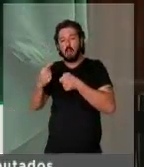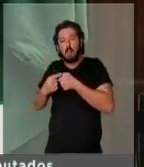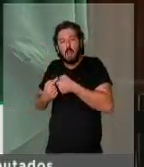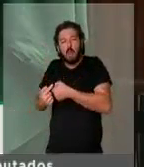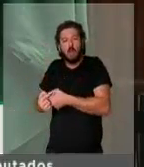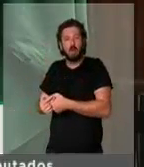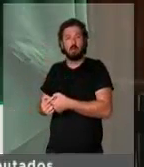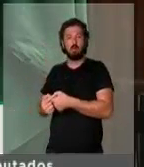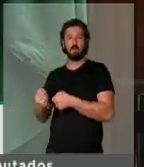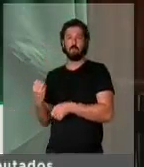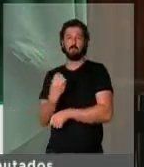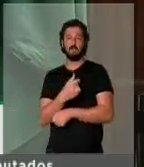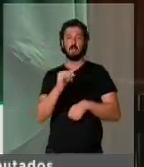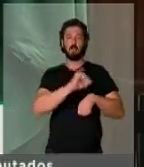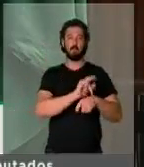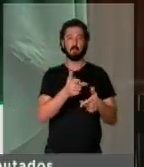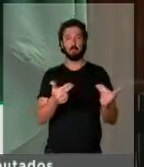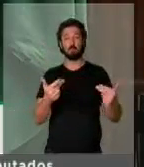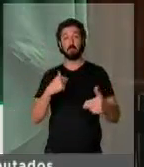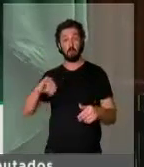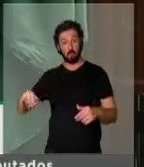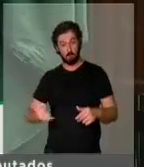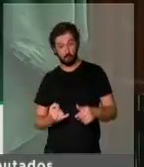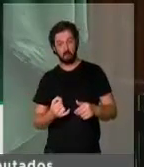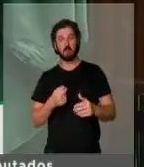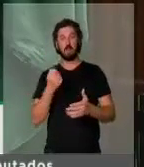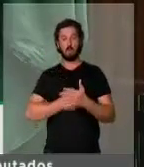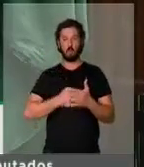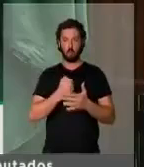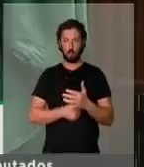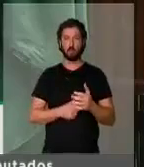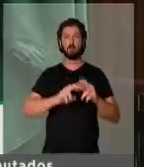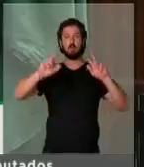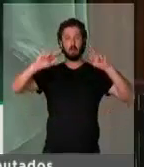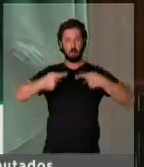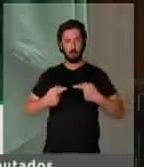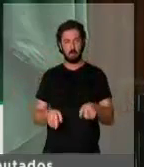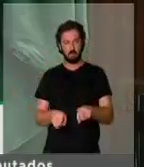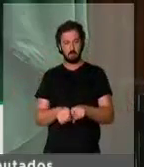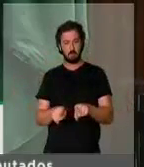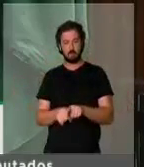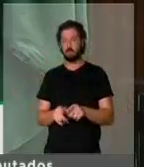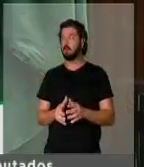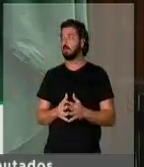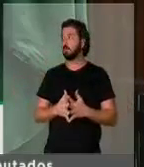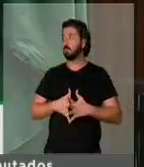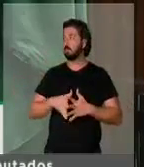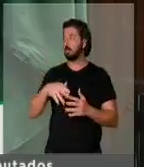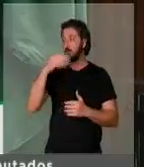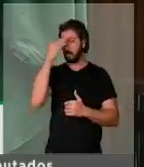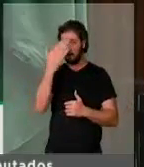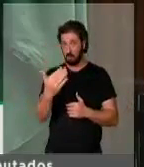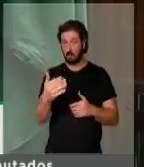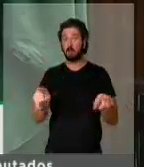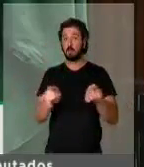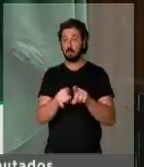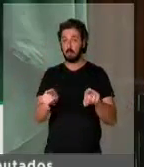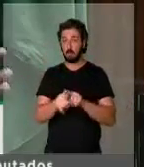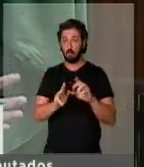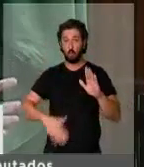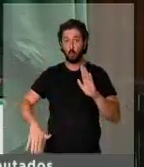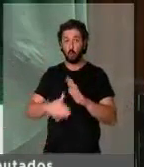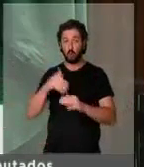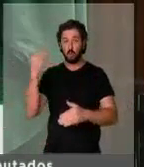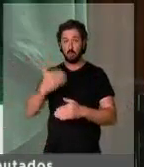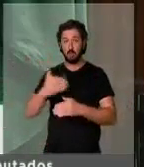estado. E aí, senhor presidente, eu quero aproveitar e, nessa luta, fazer o reconhecimento e o agradecimento a todos os